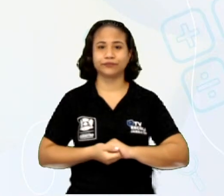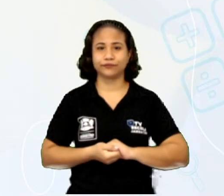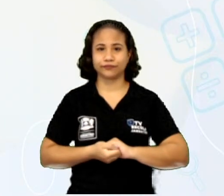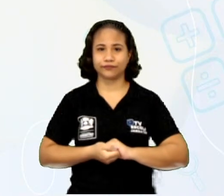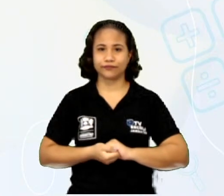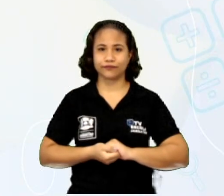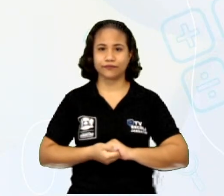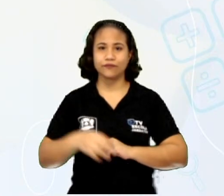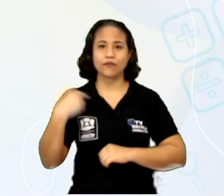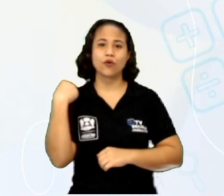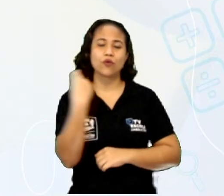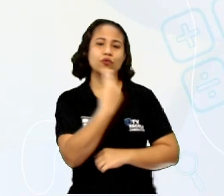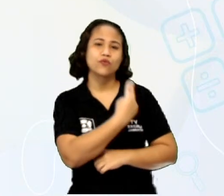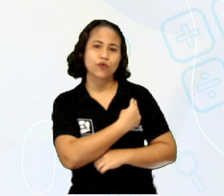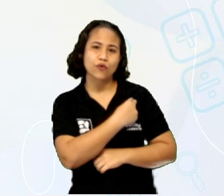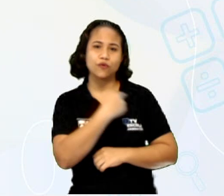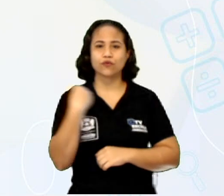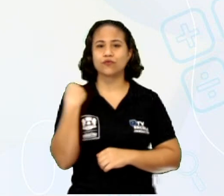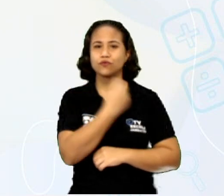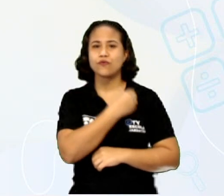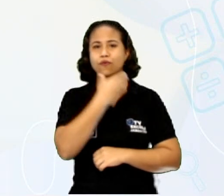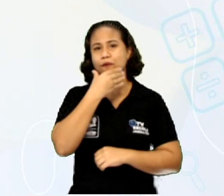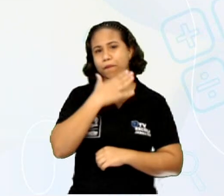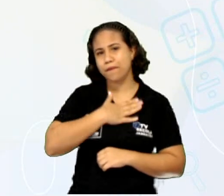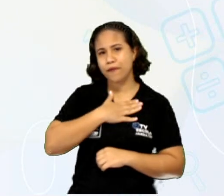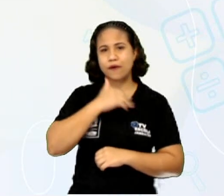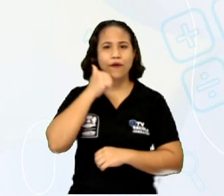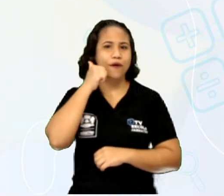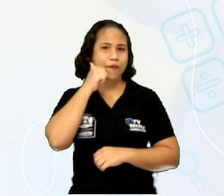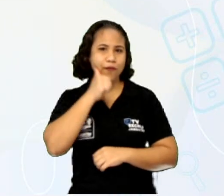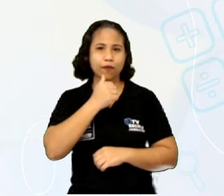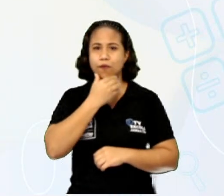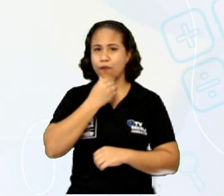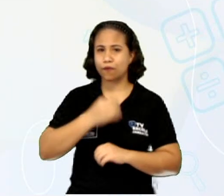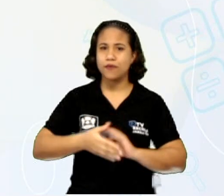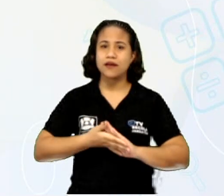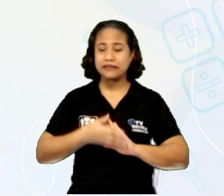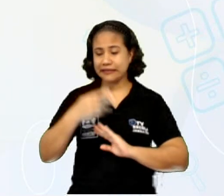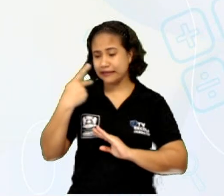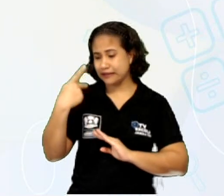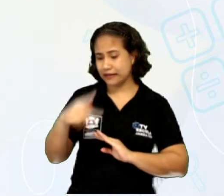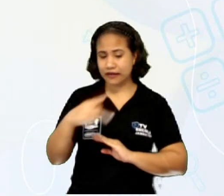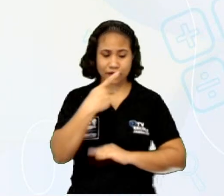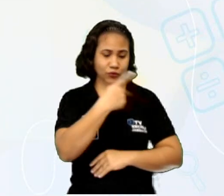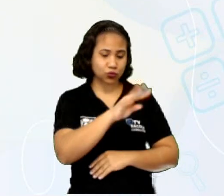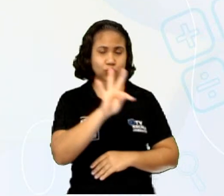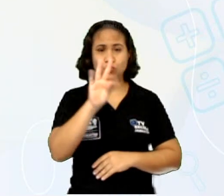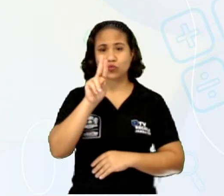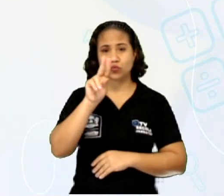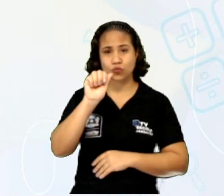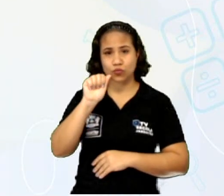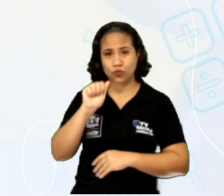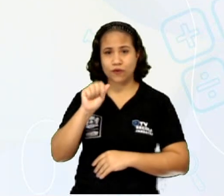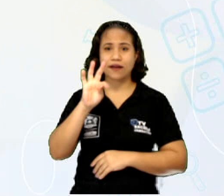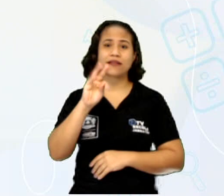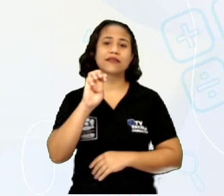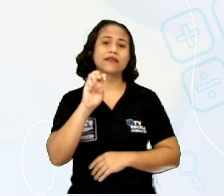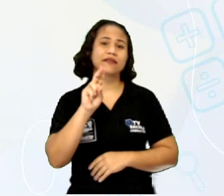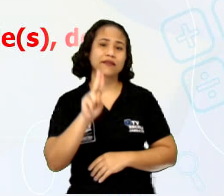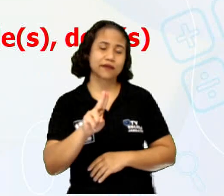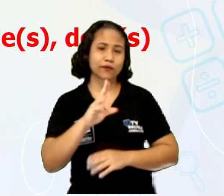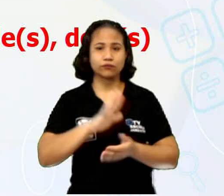nosso ou nossa e o plural. Your, seu, sua, teu, tua e os plurais.